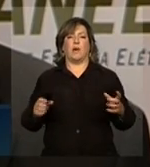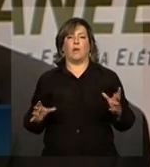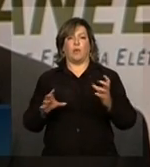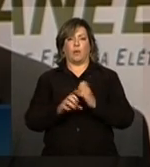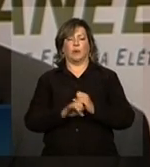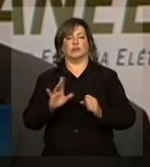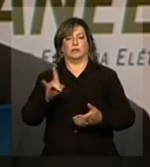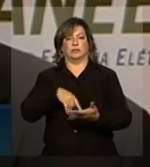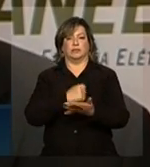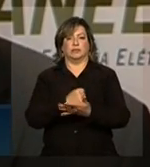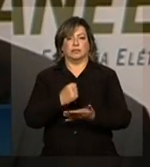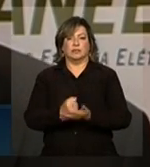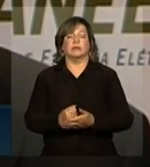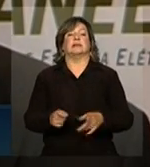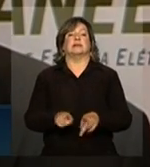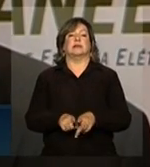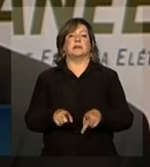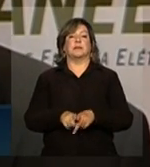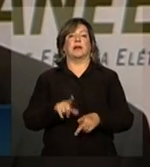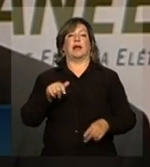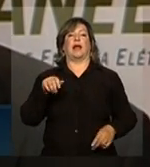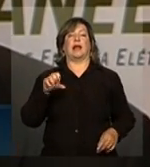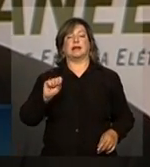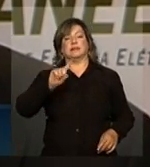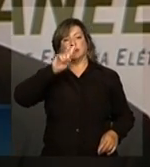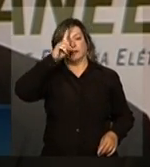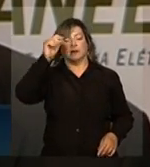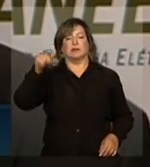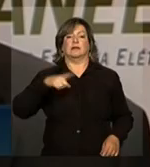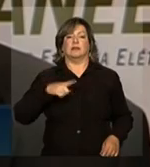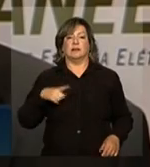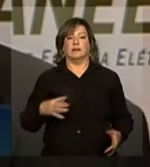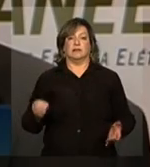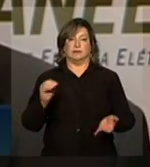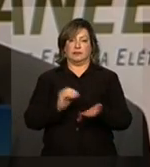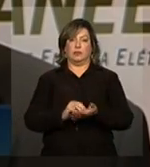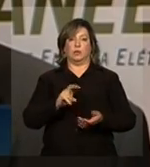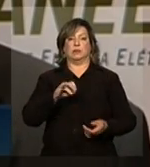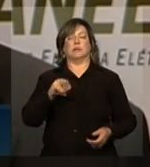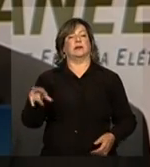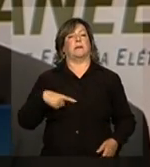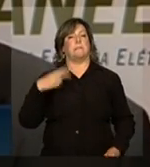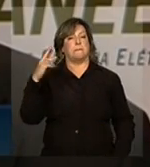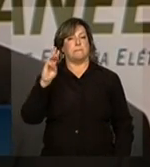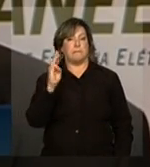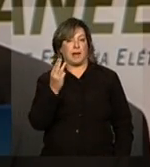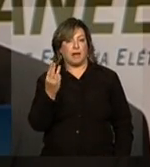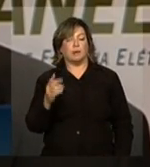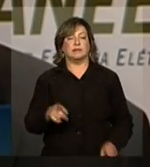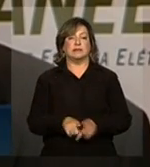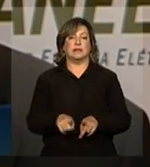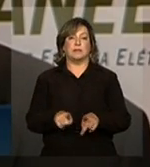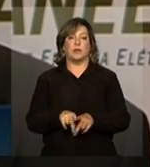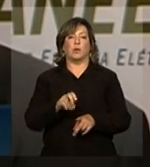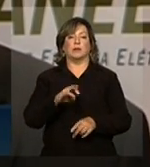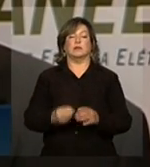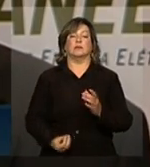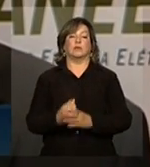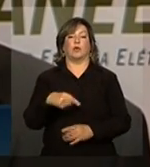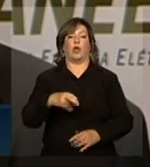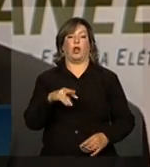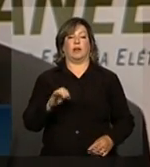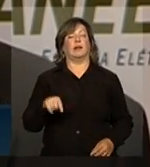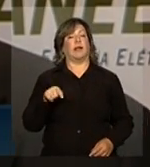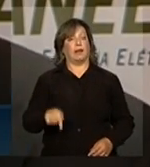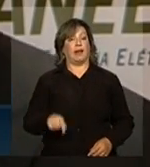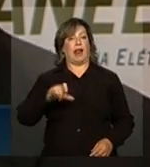contratada, também o gás natural que tem implantação, usinas no Maranhão e as hidrelétricas que estão sendo implantadas no norte. Então, é